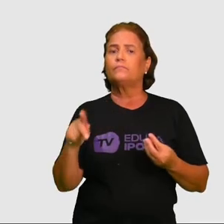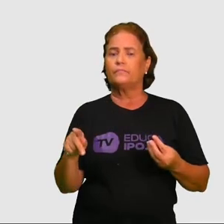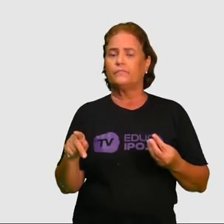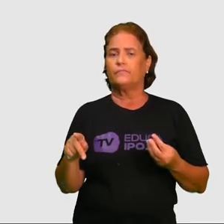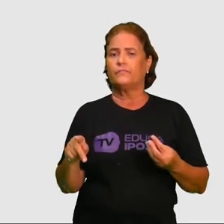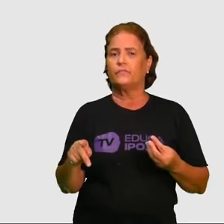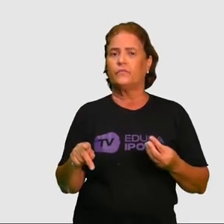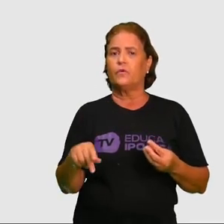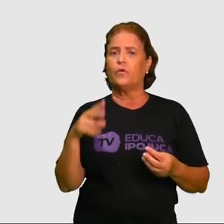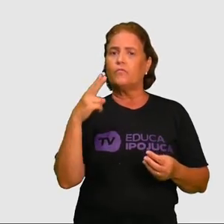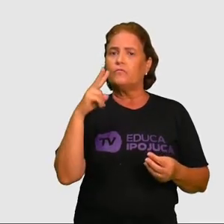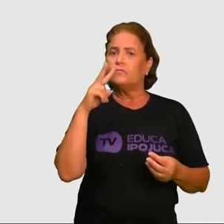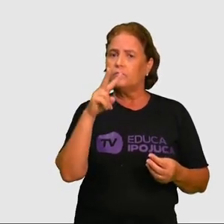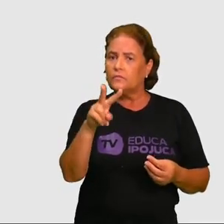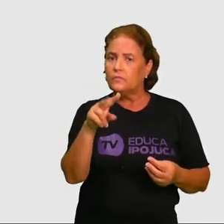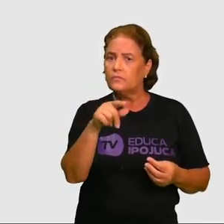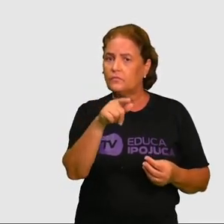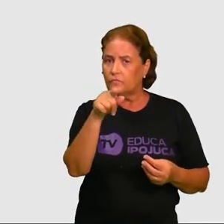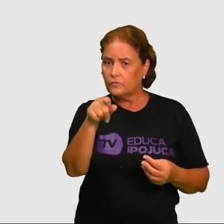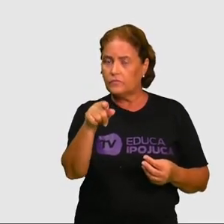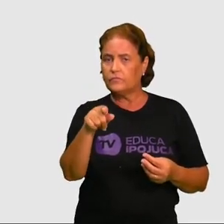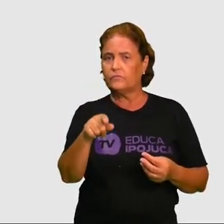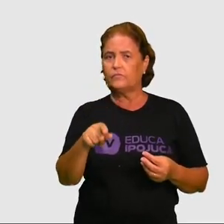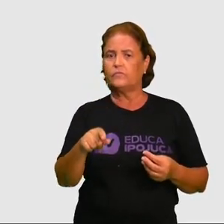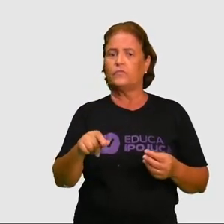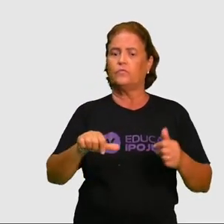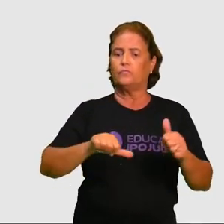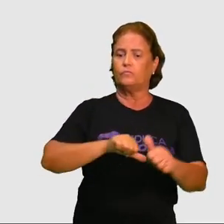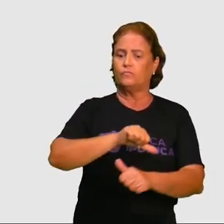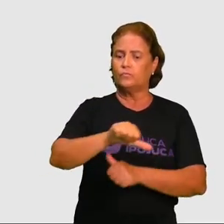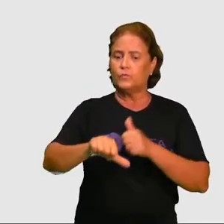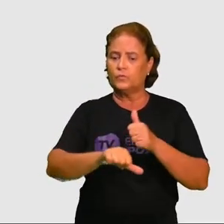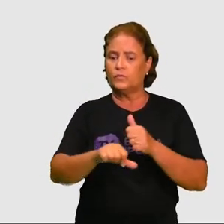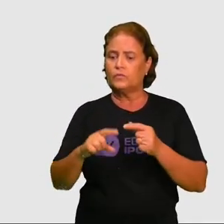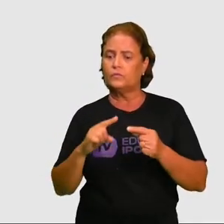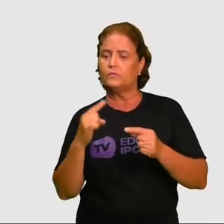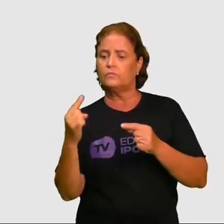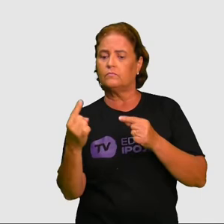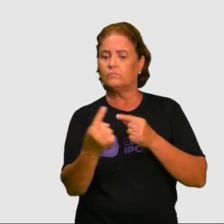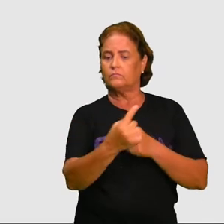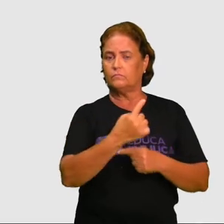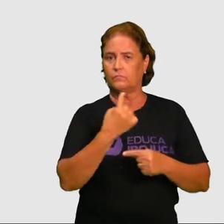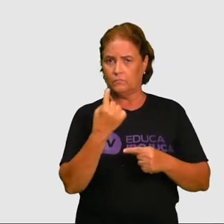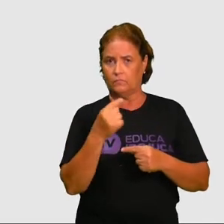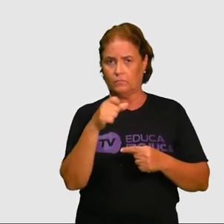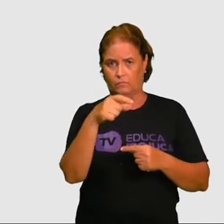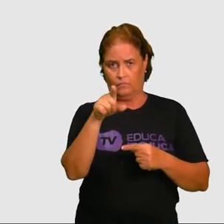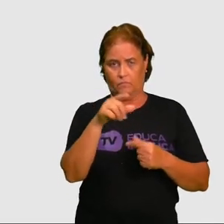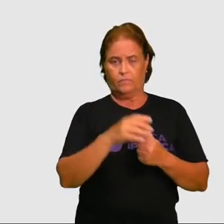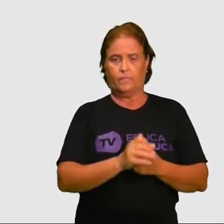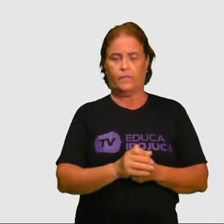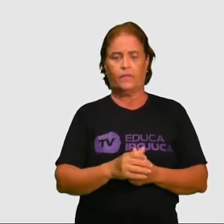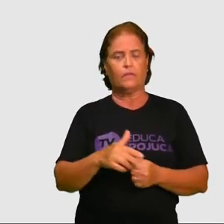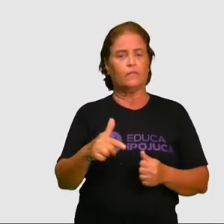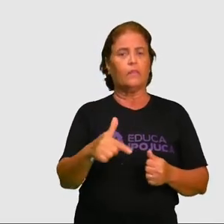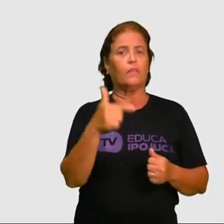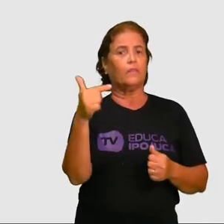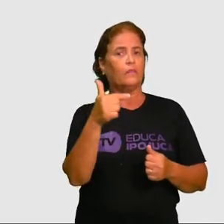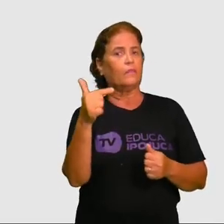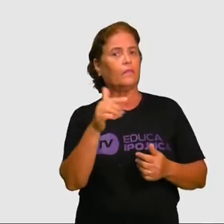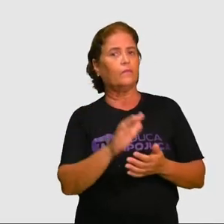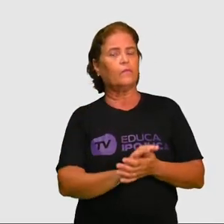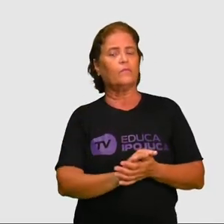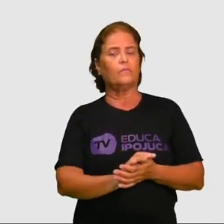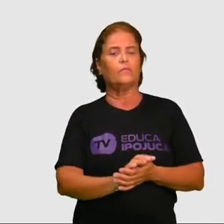transformações ao seu redor? Na segunda pergunta reflexiva, eu pergunto a vocês. Essas